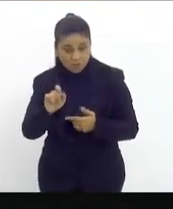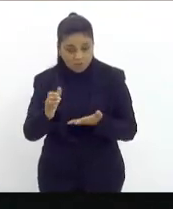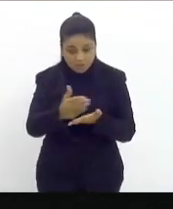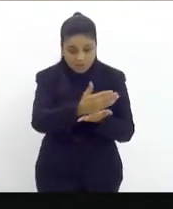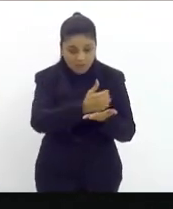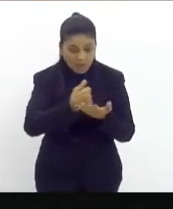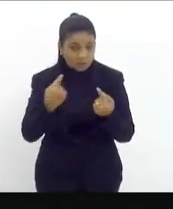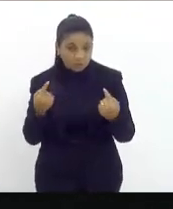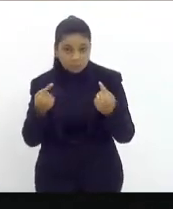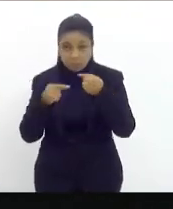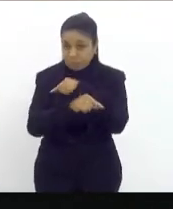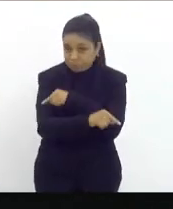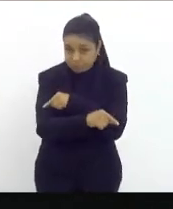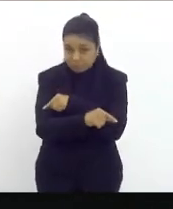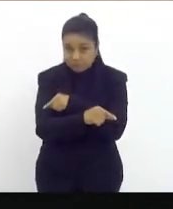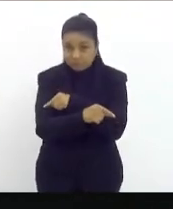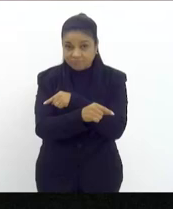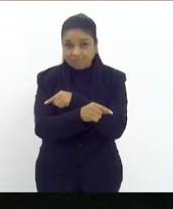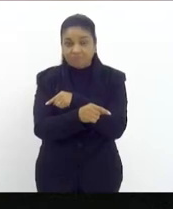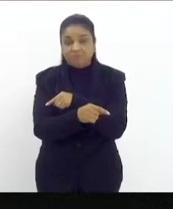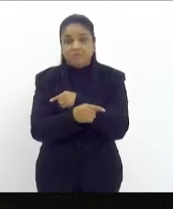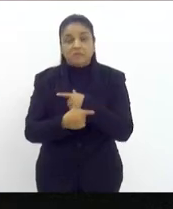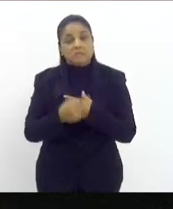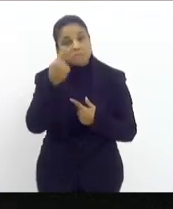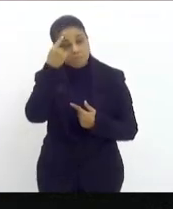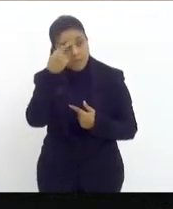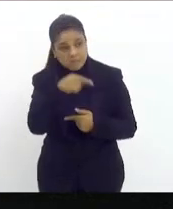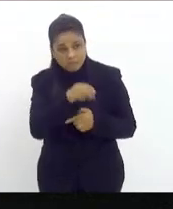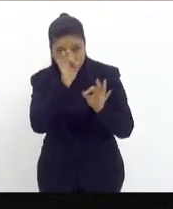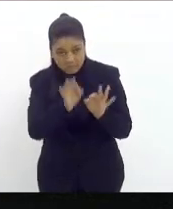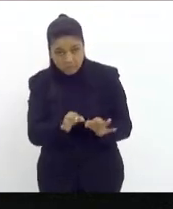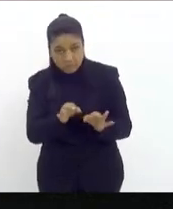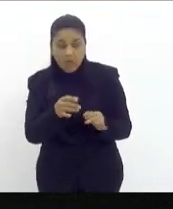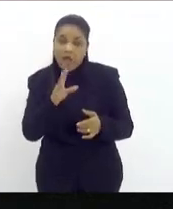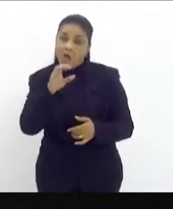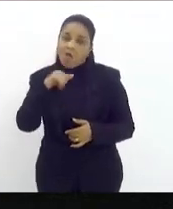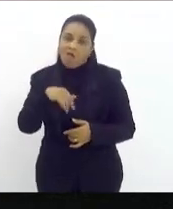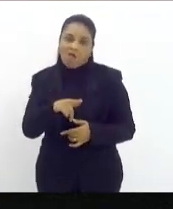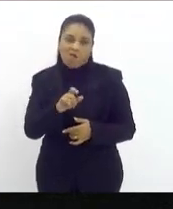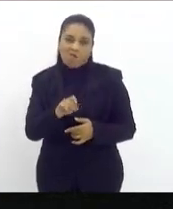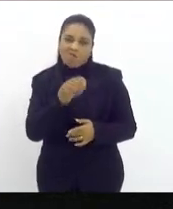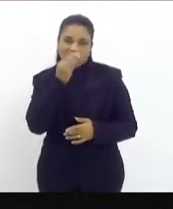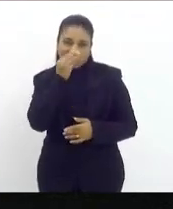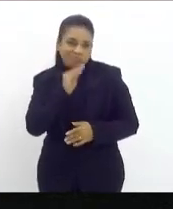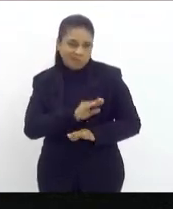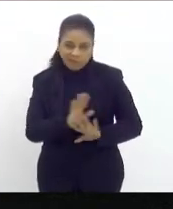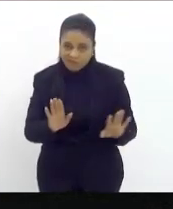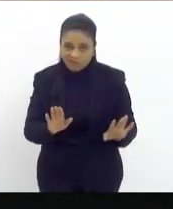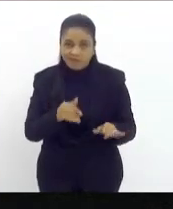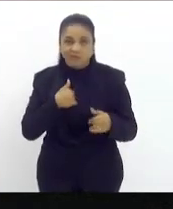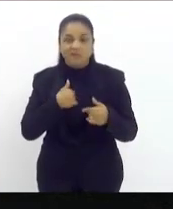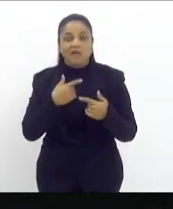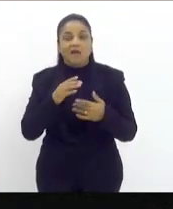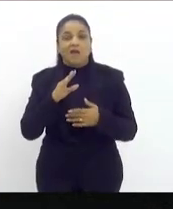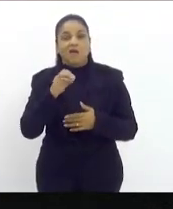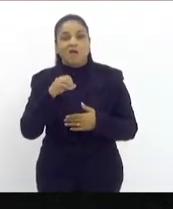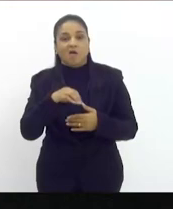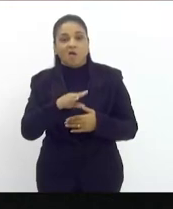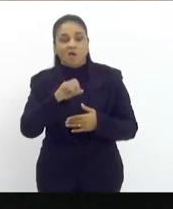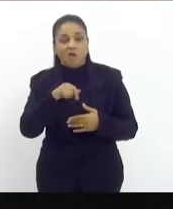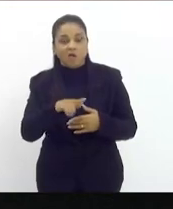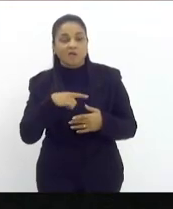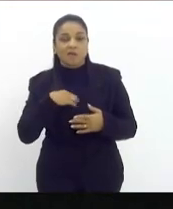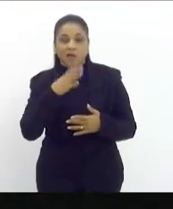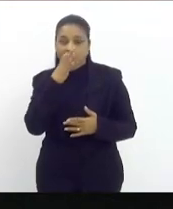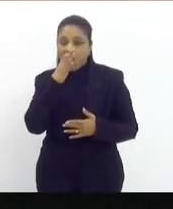contrários àqueles que eles pensam a ONG não presta relatório da ONU acusa a Venezuela de Maduro de